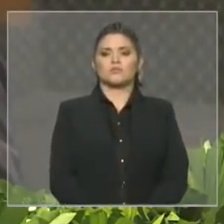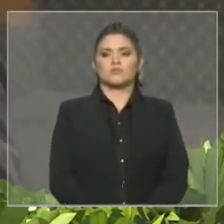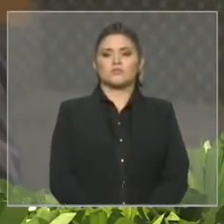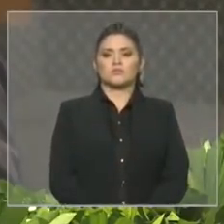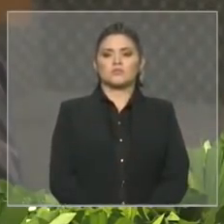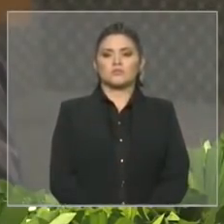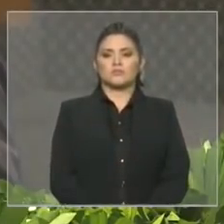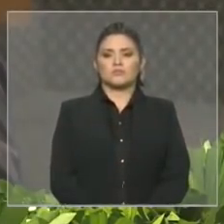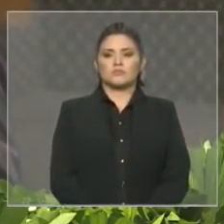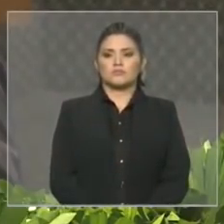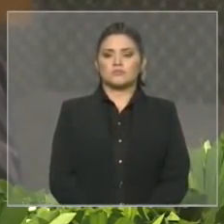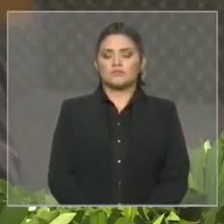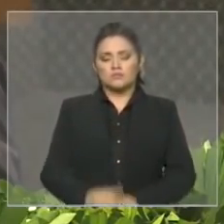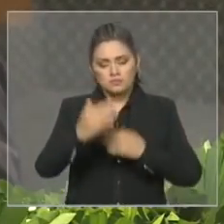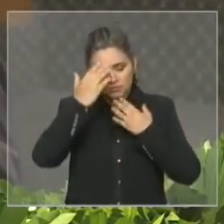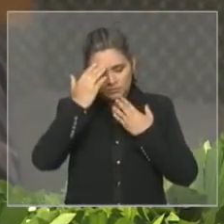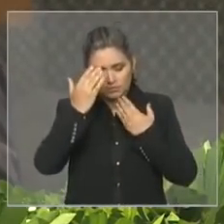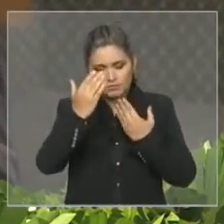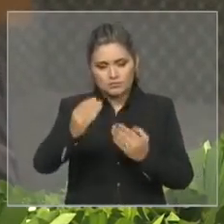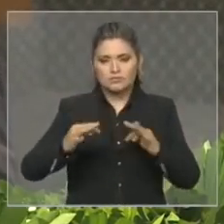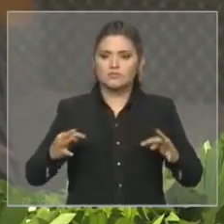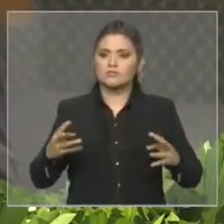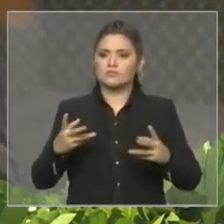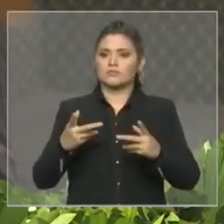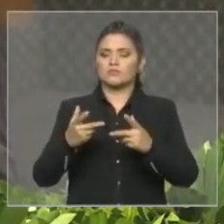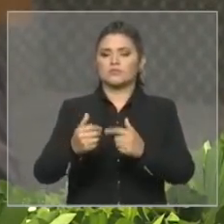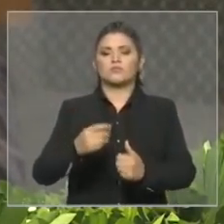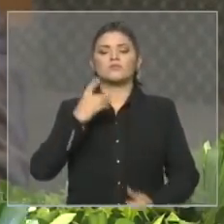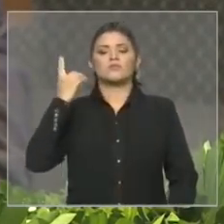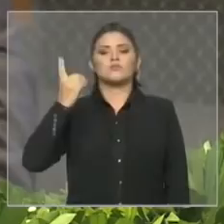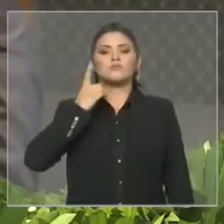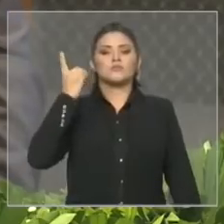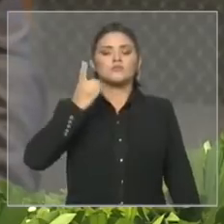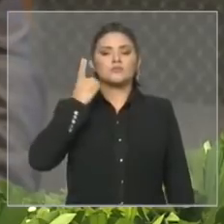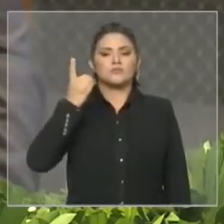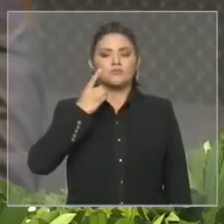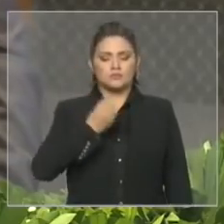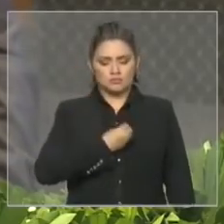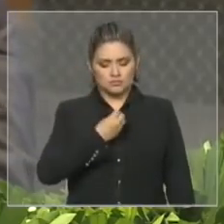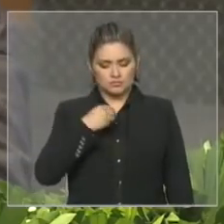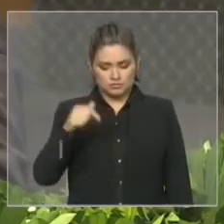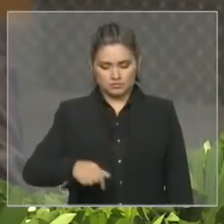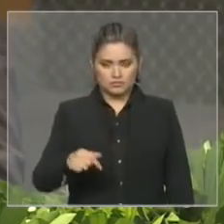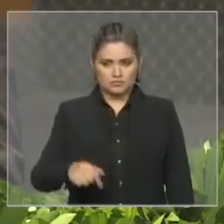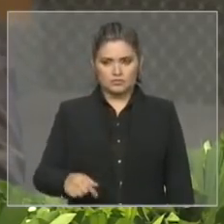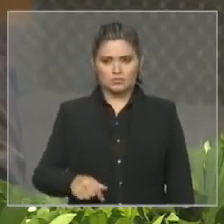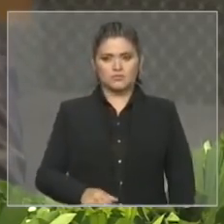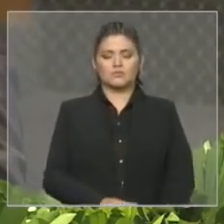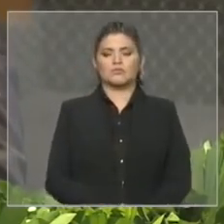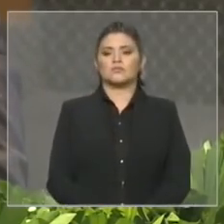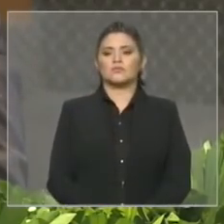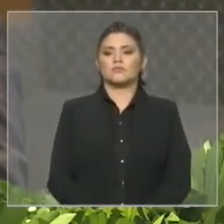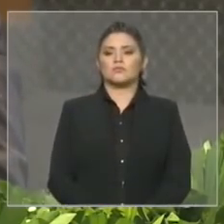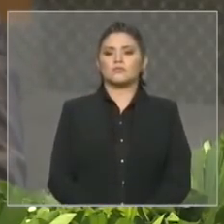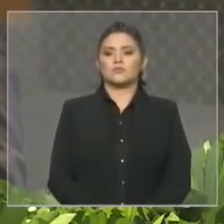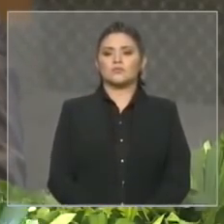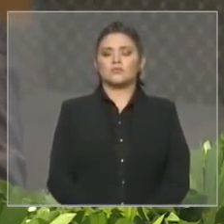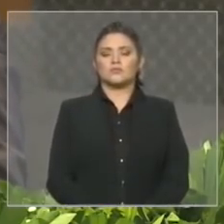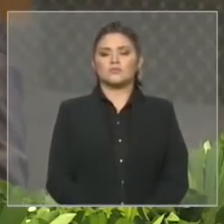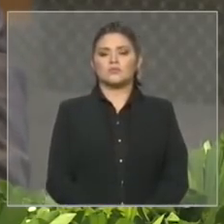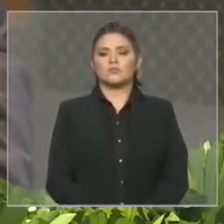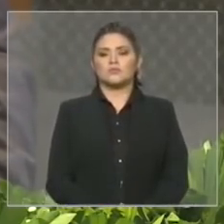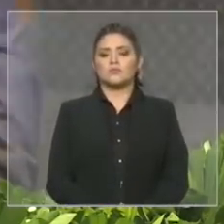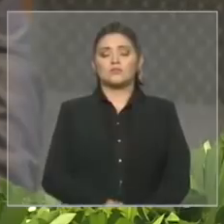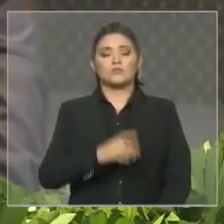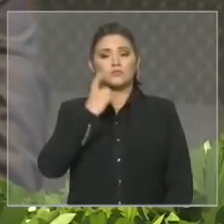muito a presença de todos os ilustres parlamentares que aqui estão, parlamentares de ontem e, portanto, de